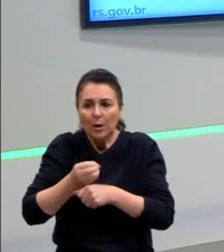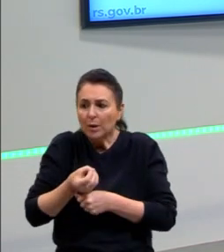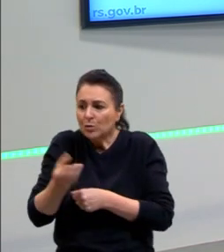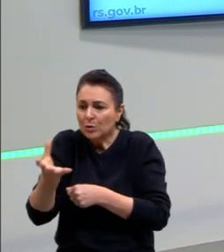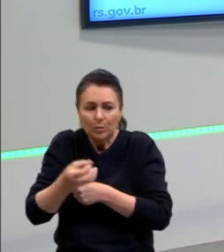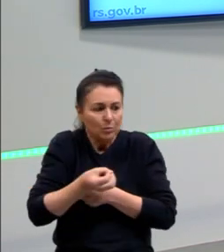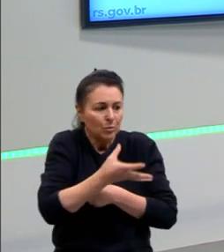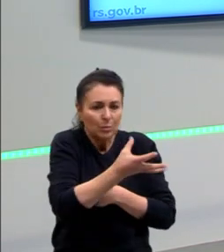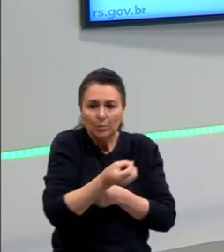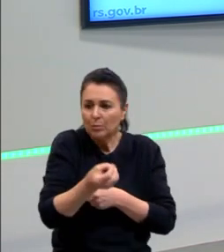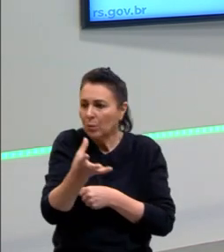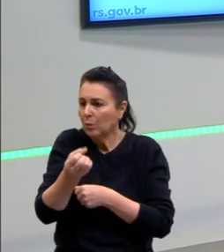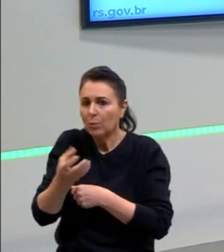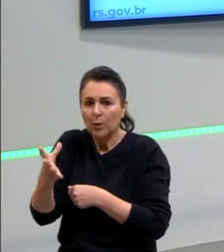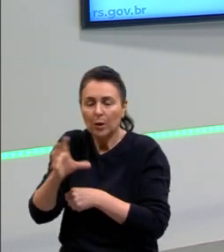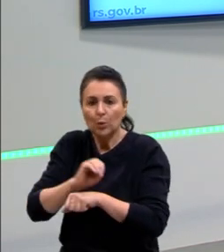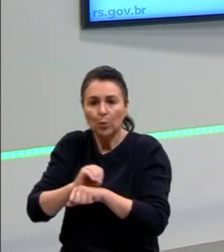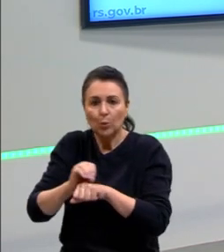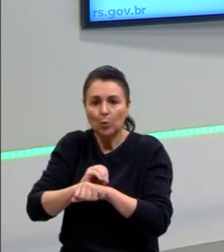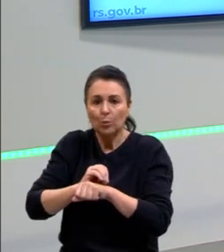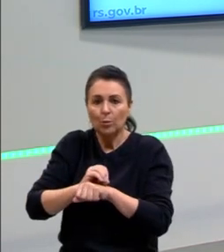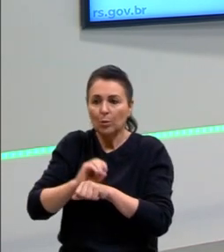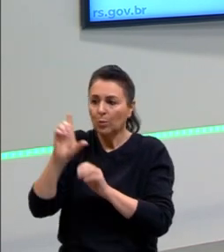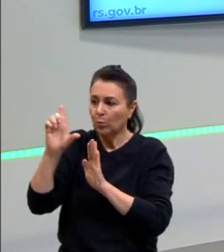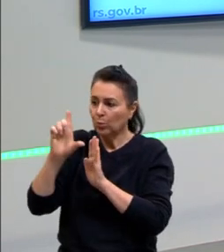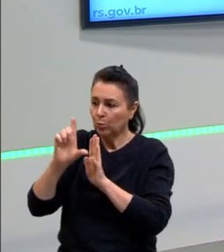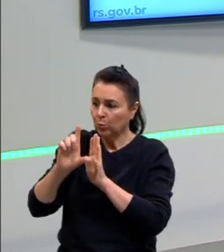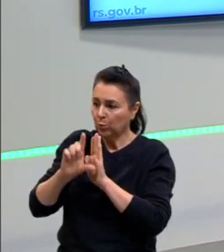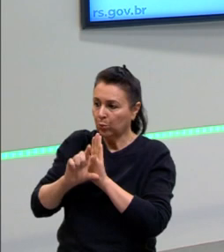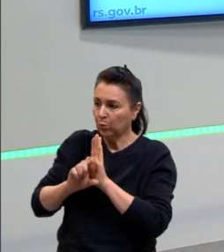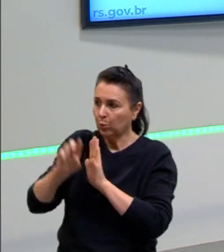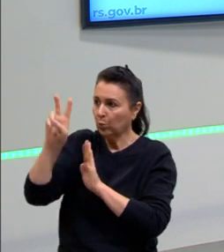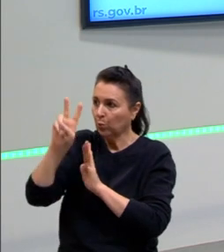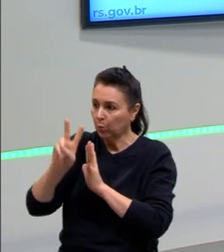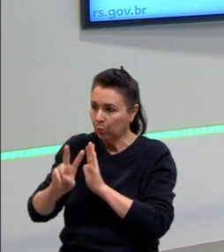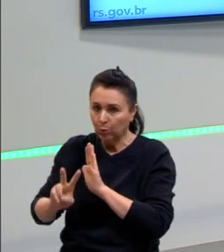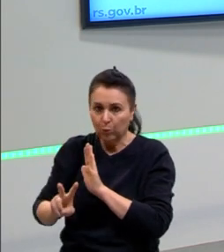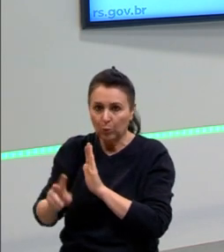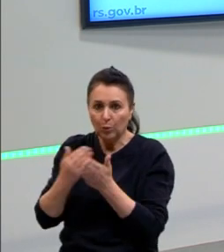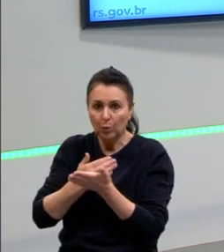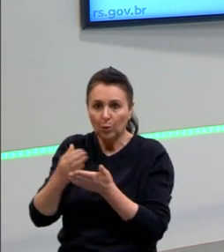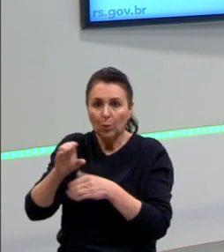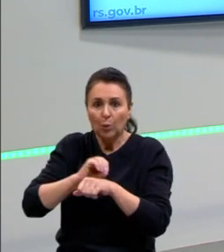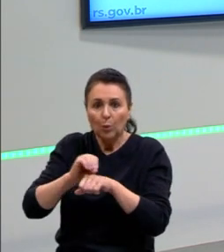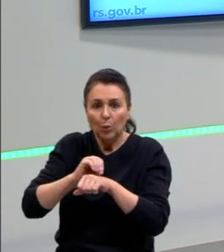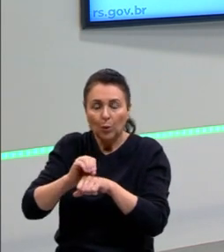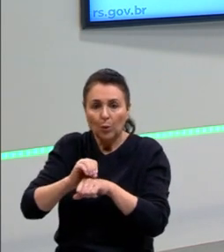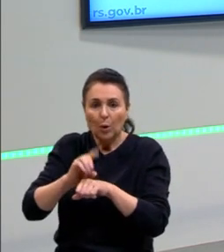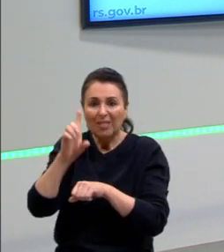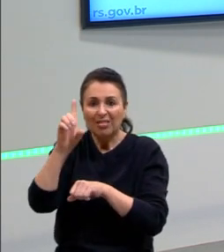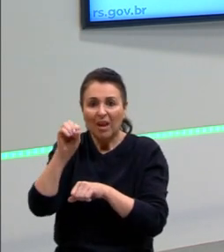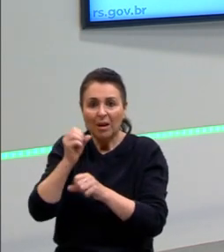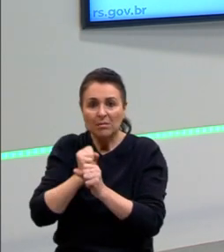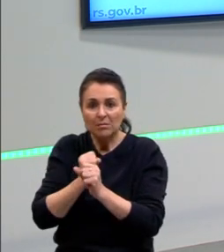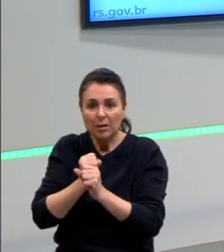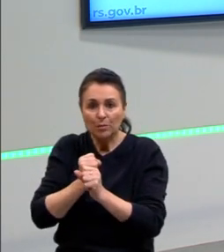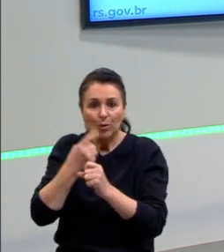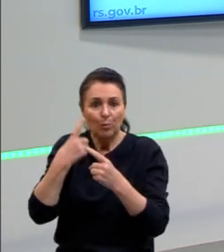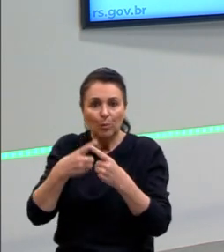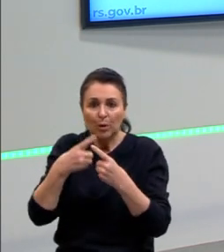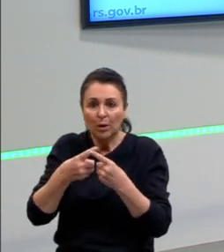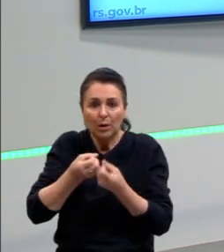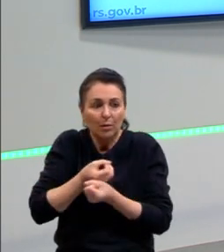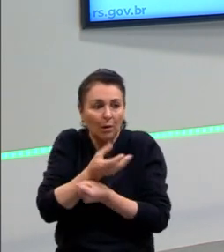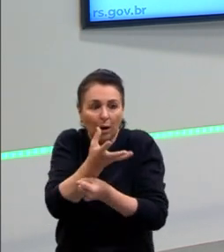e isso desvalorizou, fez com que o ouro valesse menos por cerca de 10 anos, de tanto ouro que ele